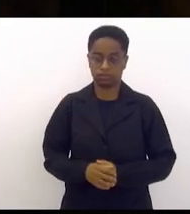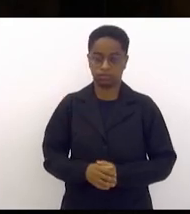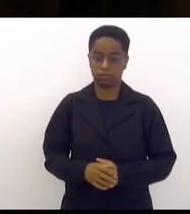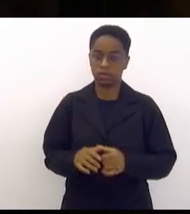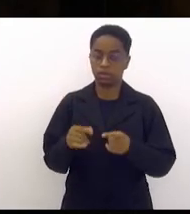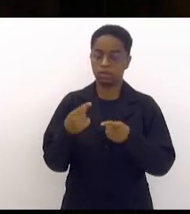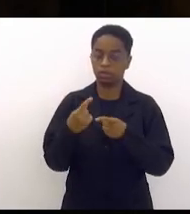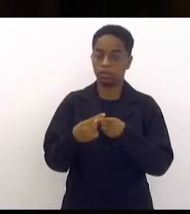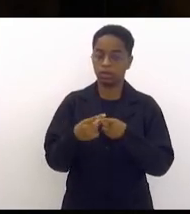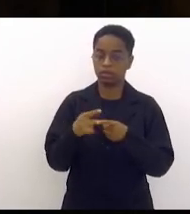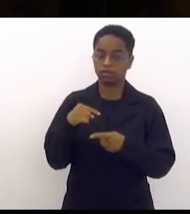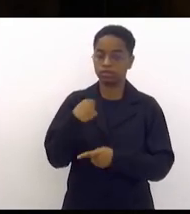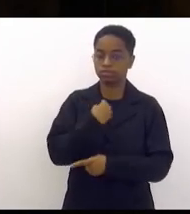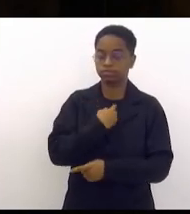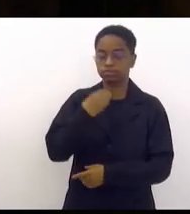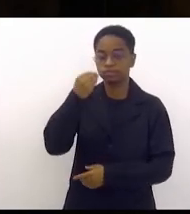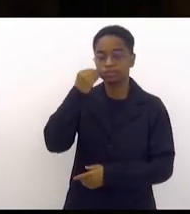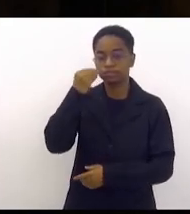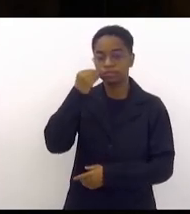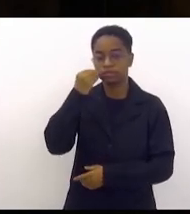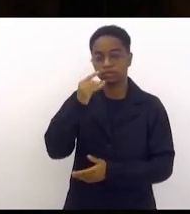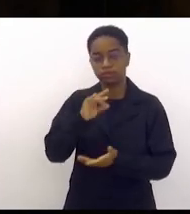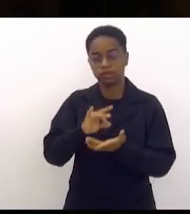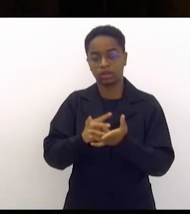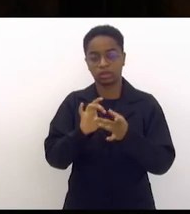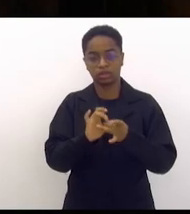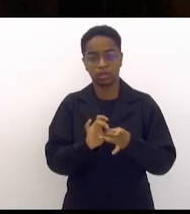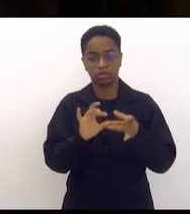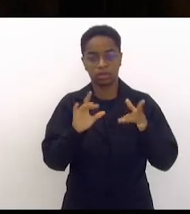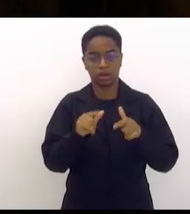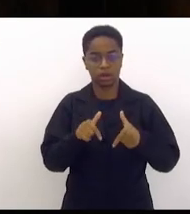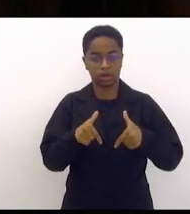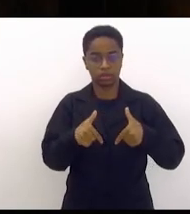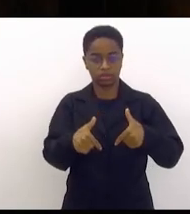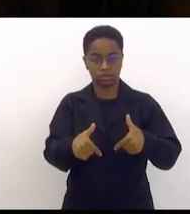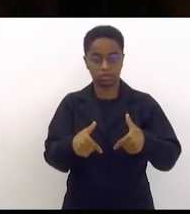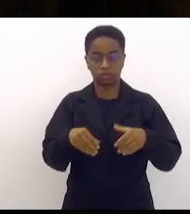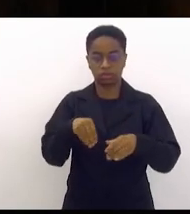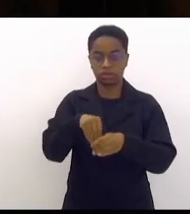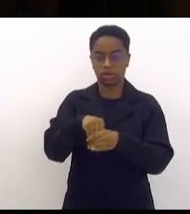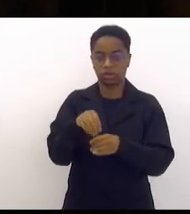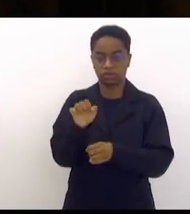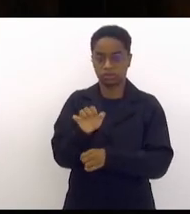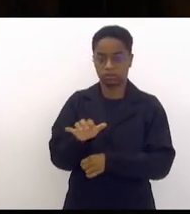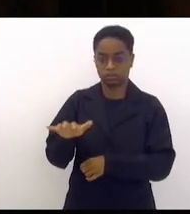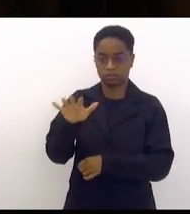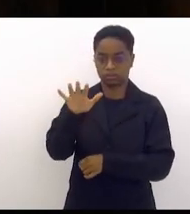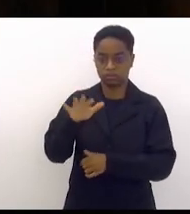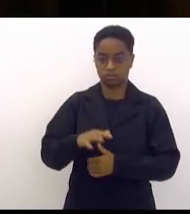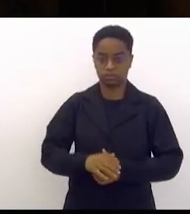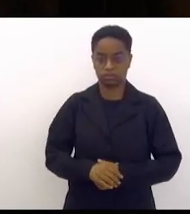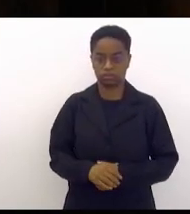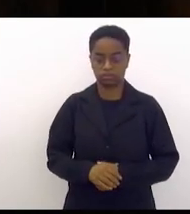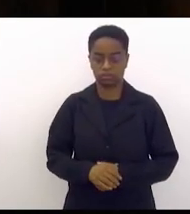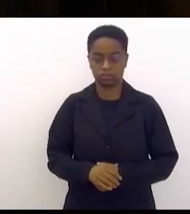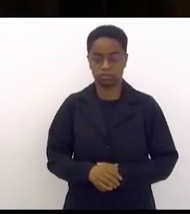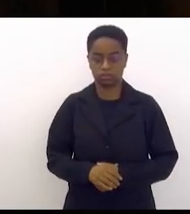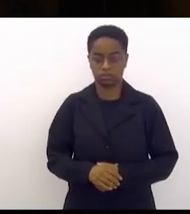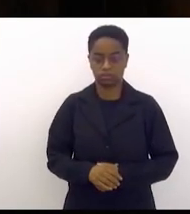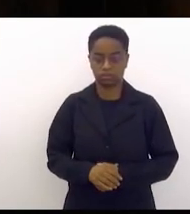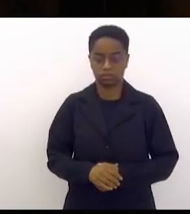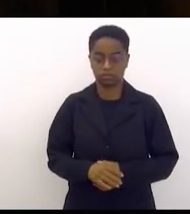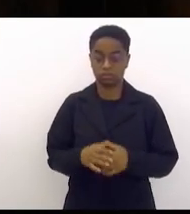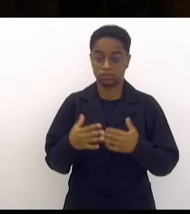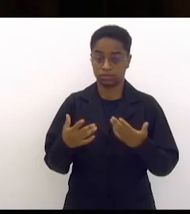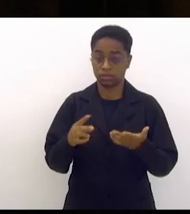liberar as ações nas comunidades Isto não quer dizer